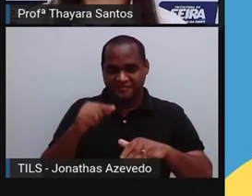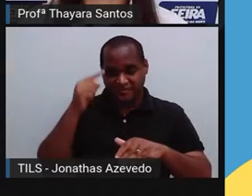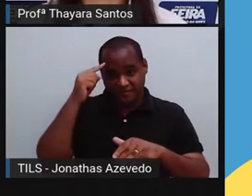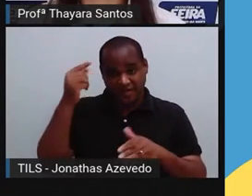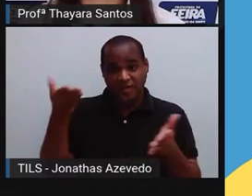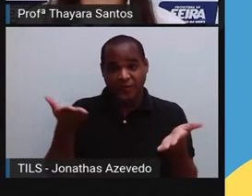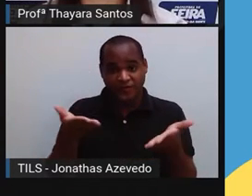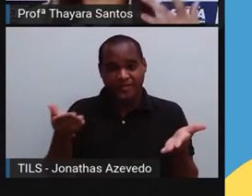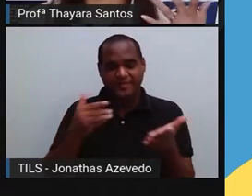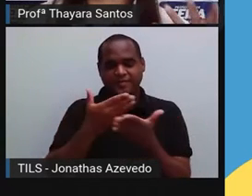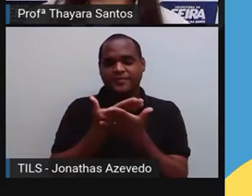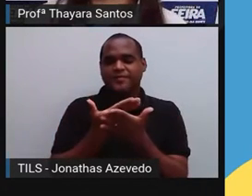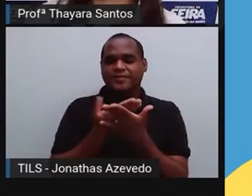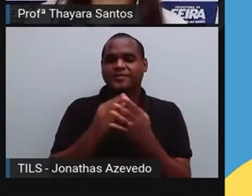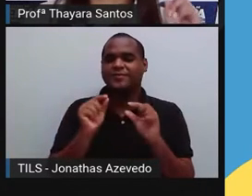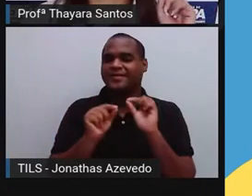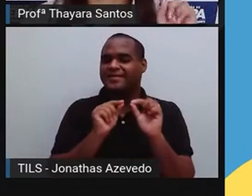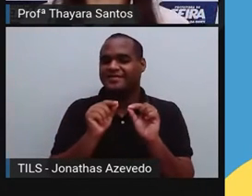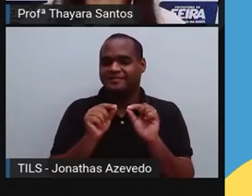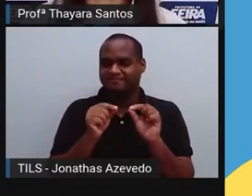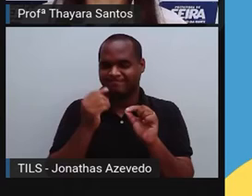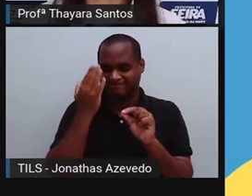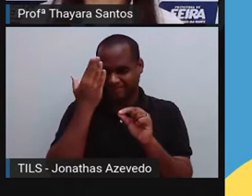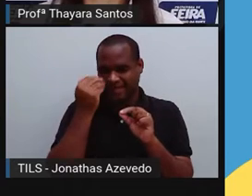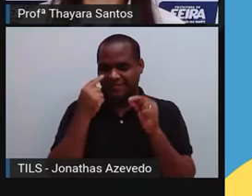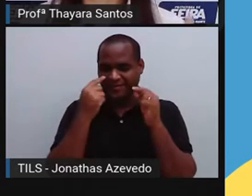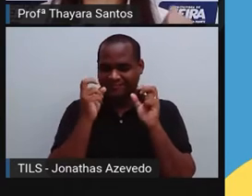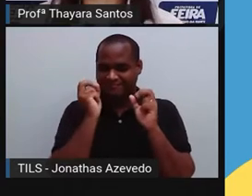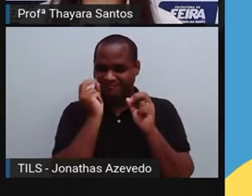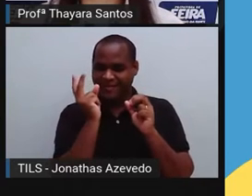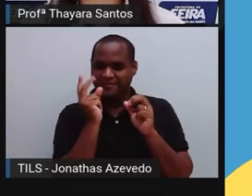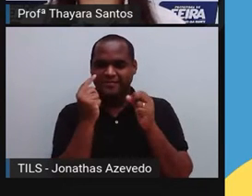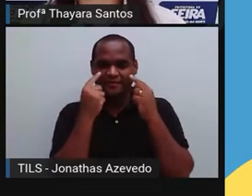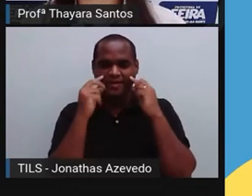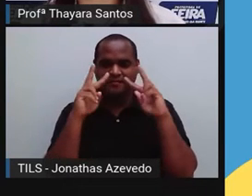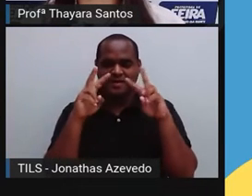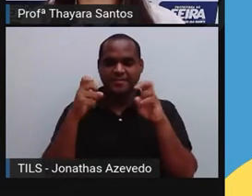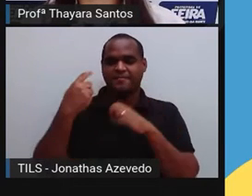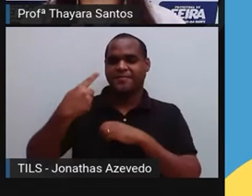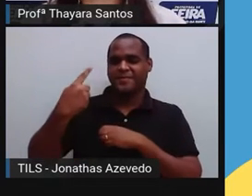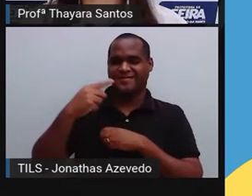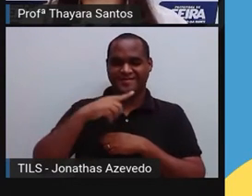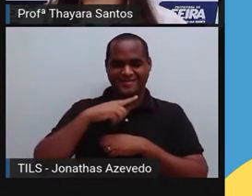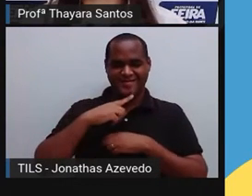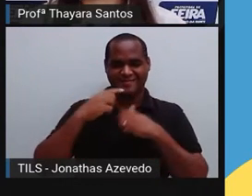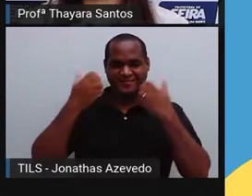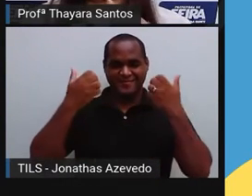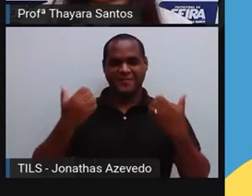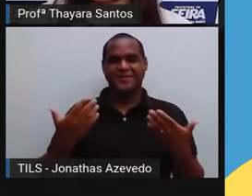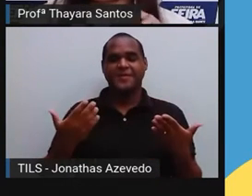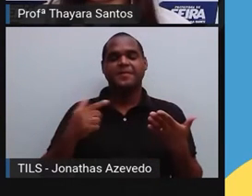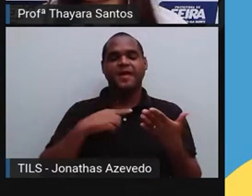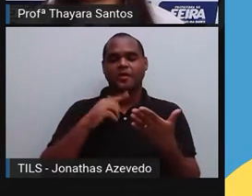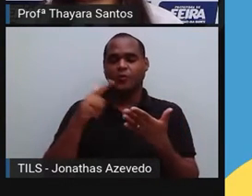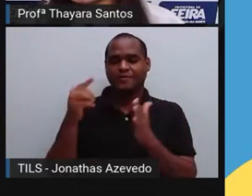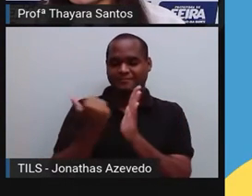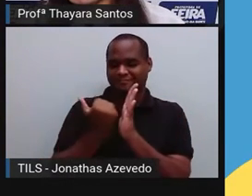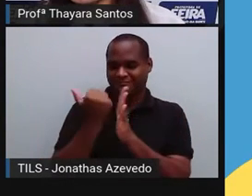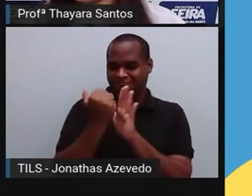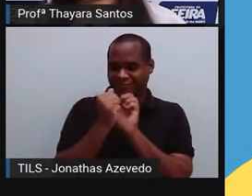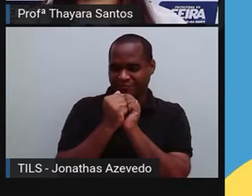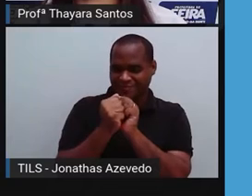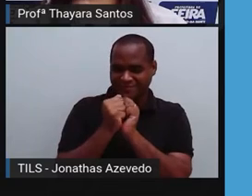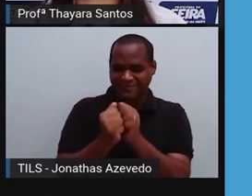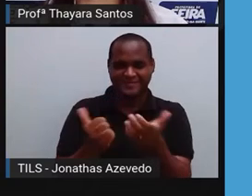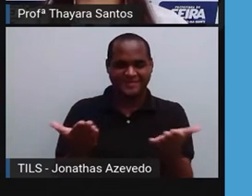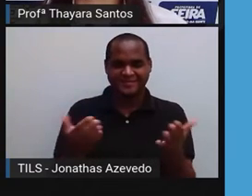hoje nós vamos estudar sobre, sei que muitos de vocês já viram qual é tema da aula que estava lá no primeiro slide, mas vamos descobrir juntos aqui